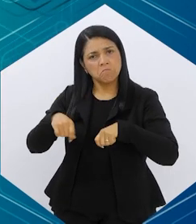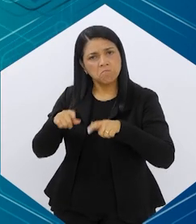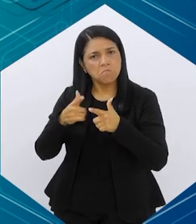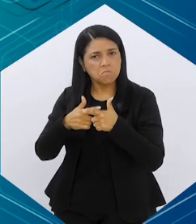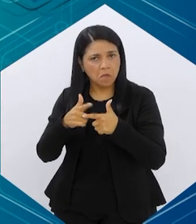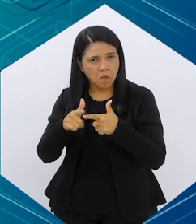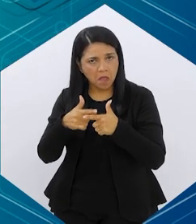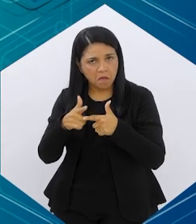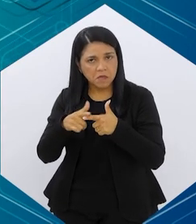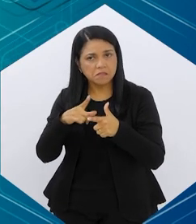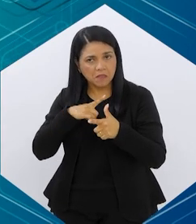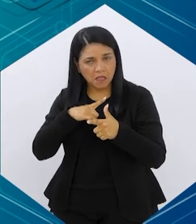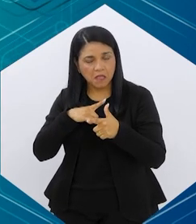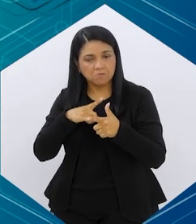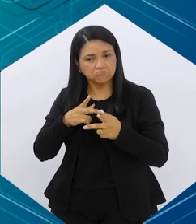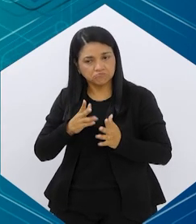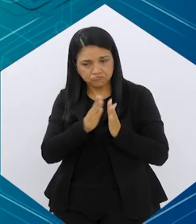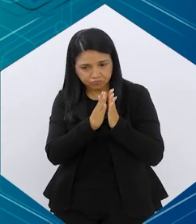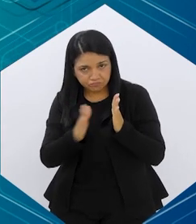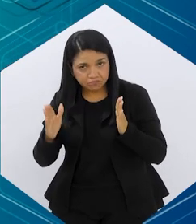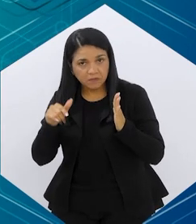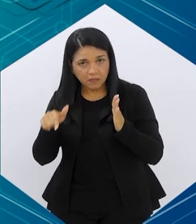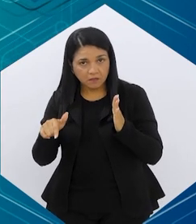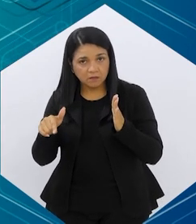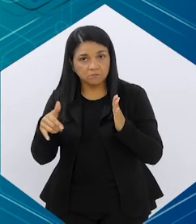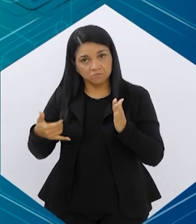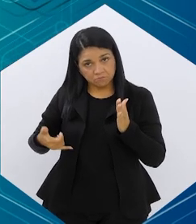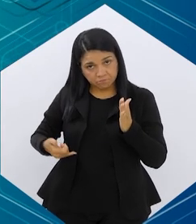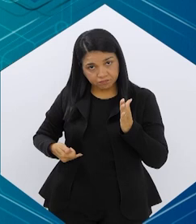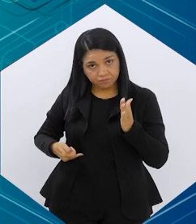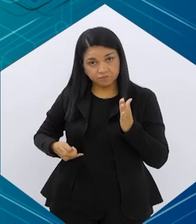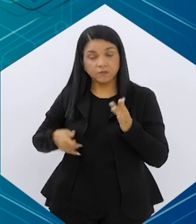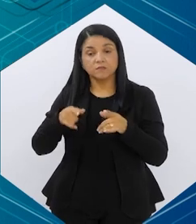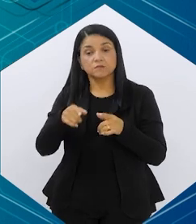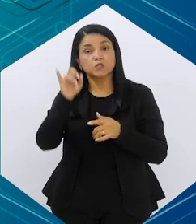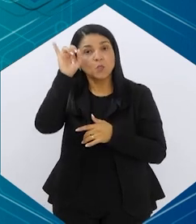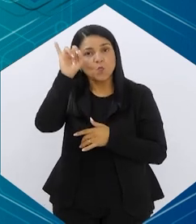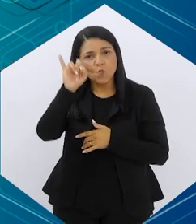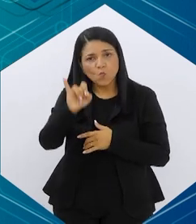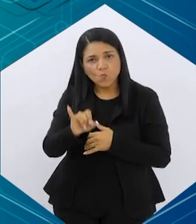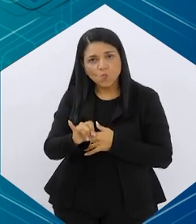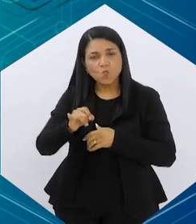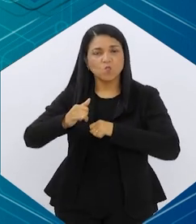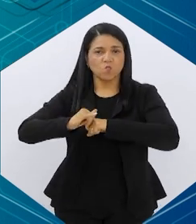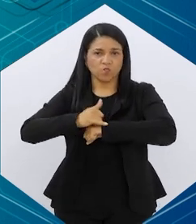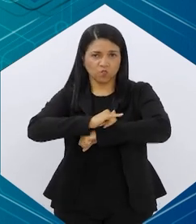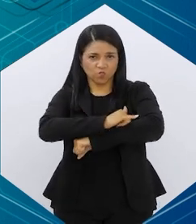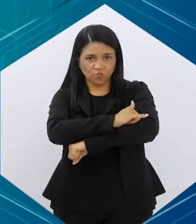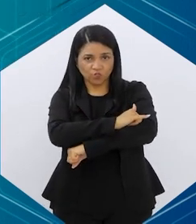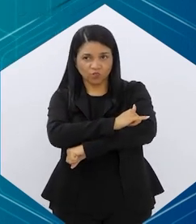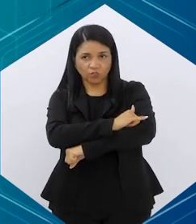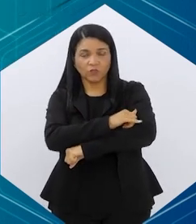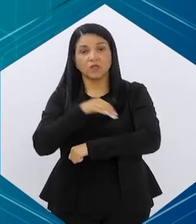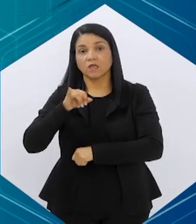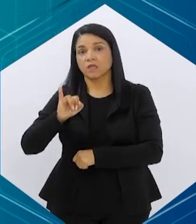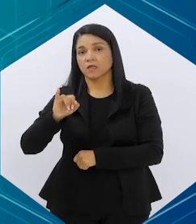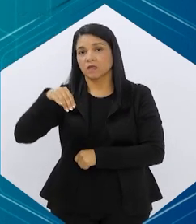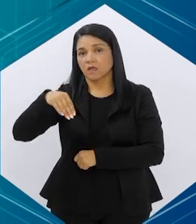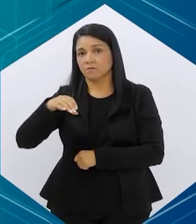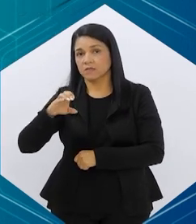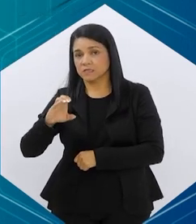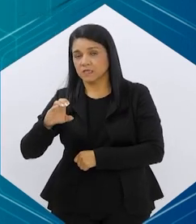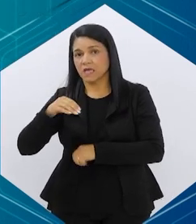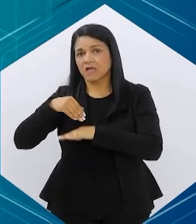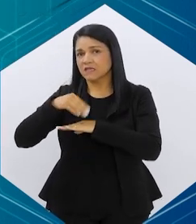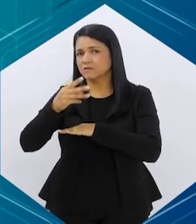essa medicação ao longo parado? Não. Aquele paciente que perdeu muito peso, tem obesidade crônica, né? Um IMC acima